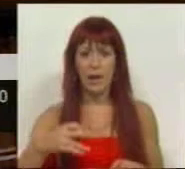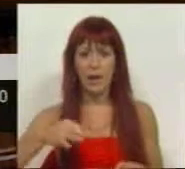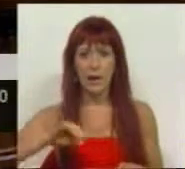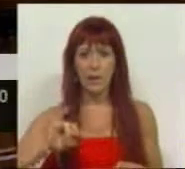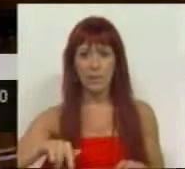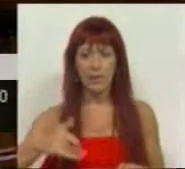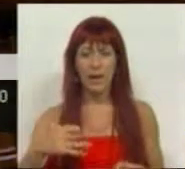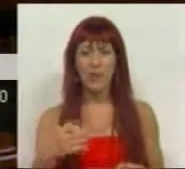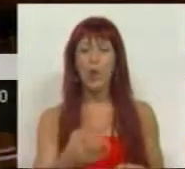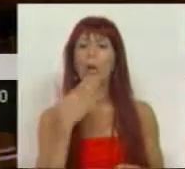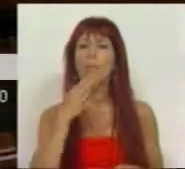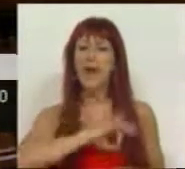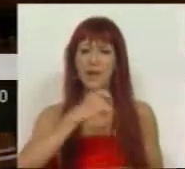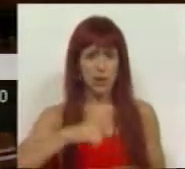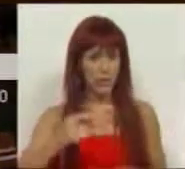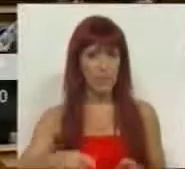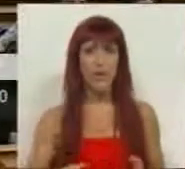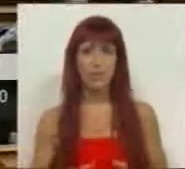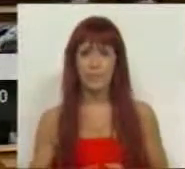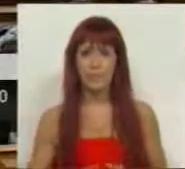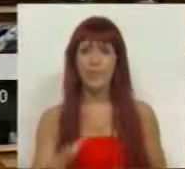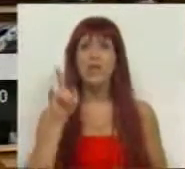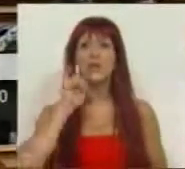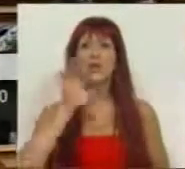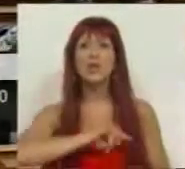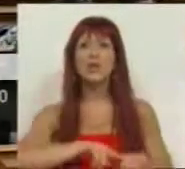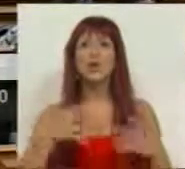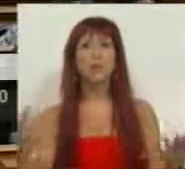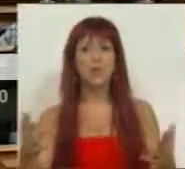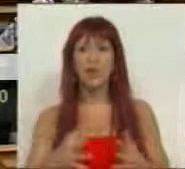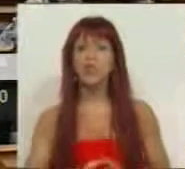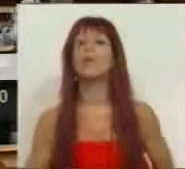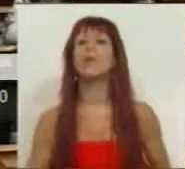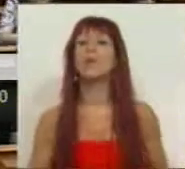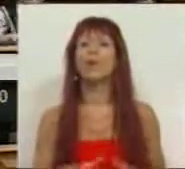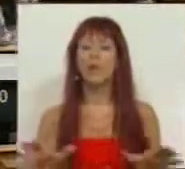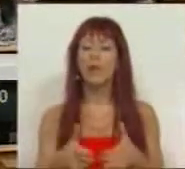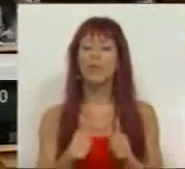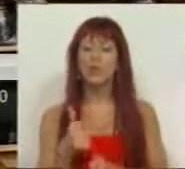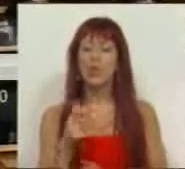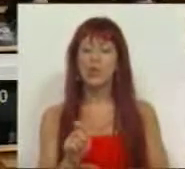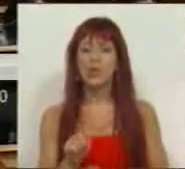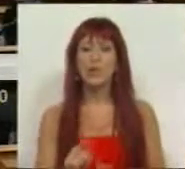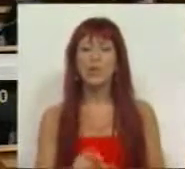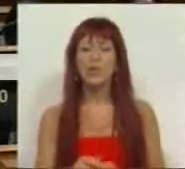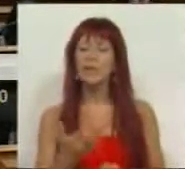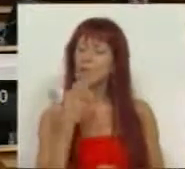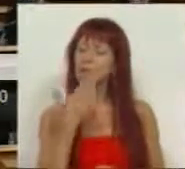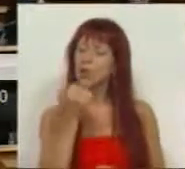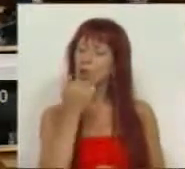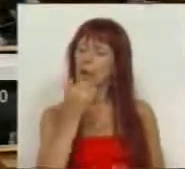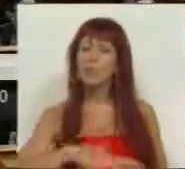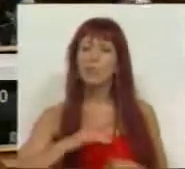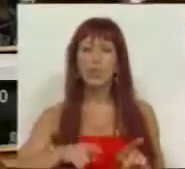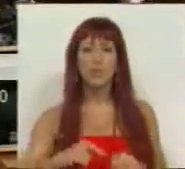Muito obrigada Sr. Presidente, Sras. e Srs. Deputados. A bancada do Bloco de Esquerda congratula